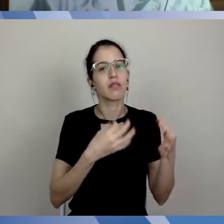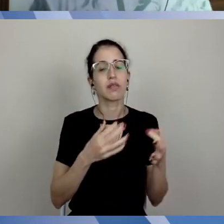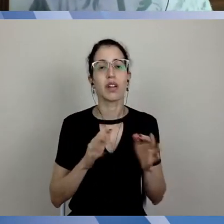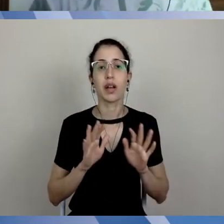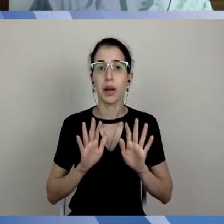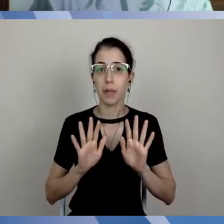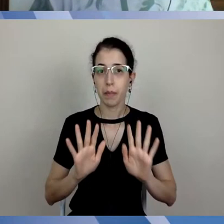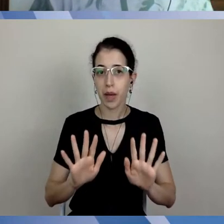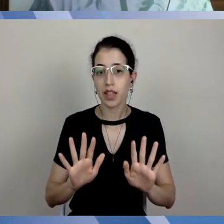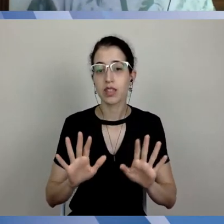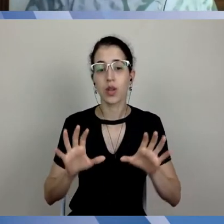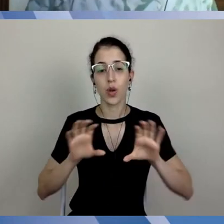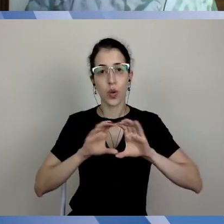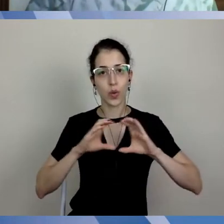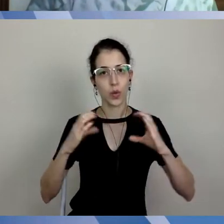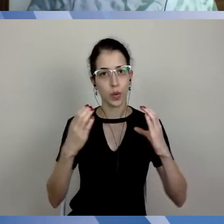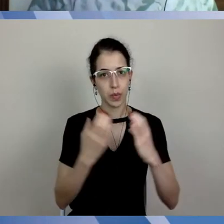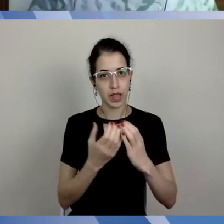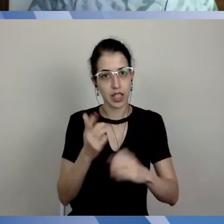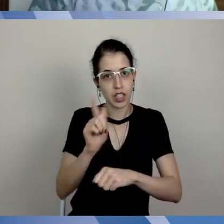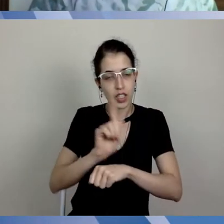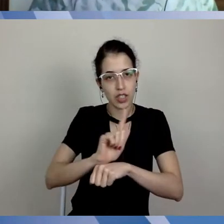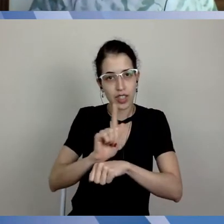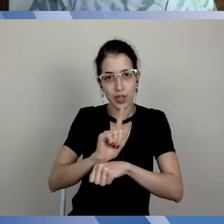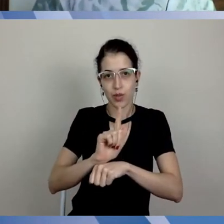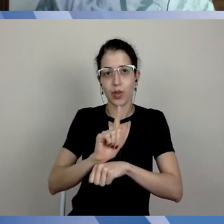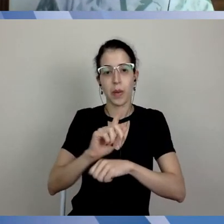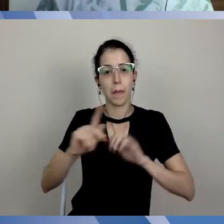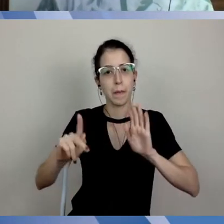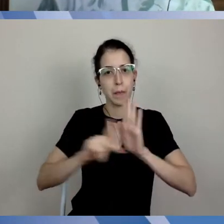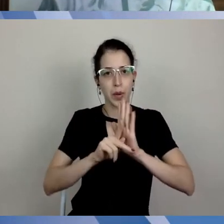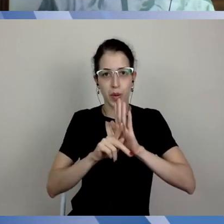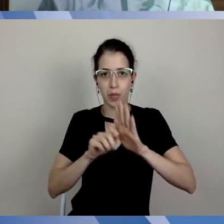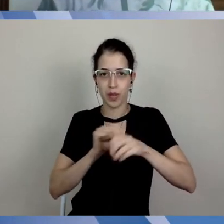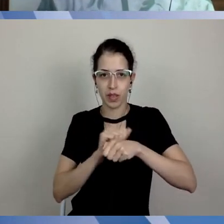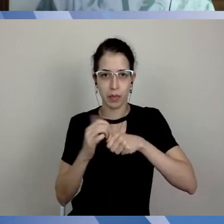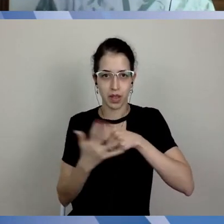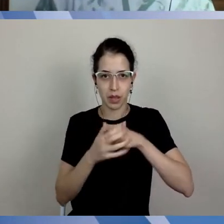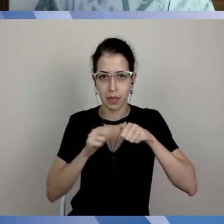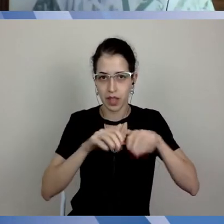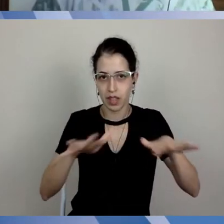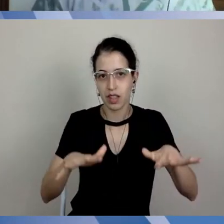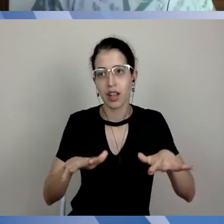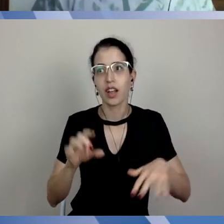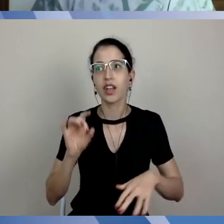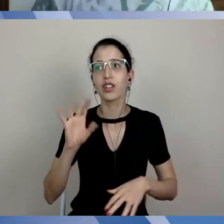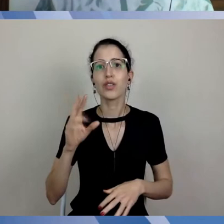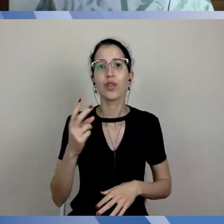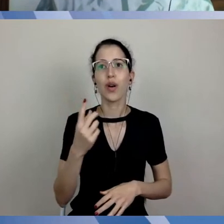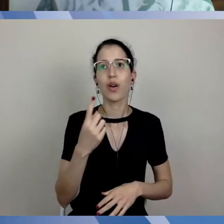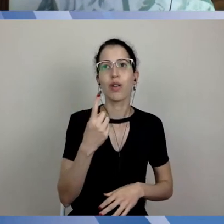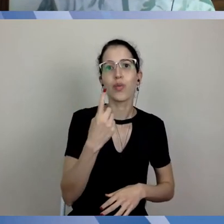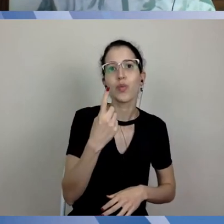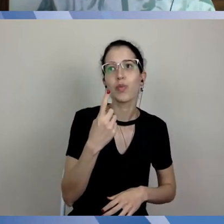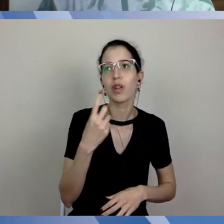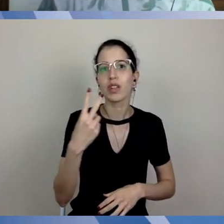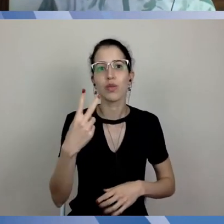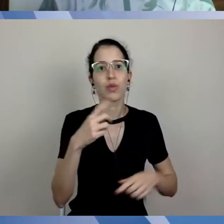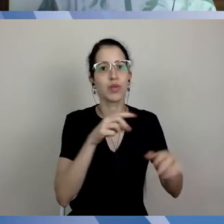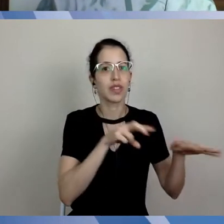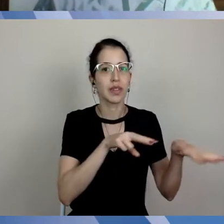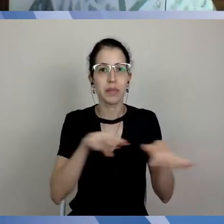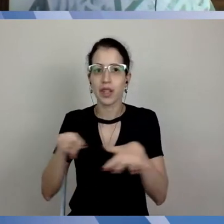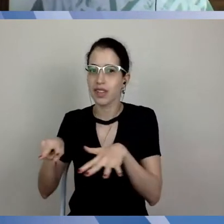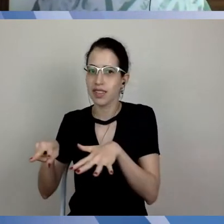o Comitê Gestor da Pandemia tem uma semana que ele foi criado, duas semanas que ele foi criado. Não deu tempo ainda dele avançar no